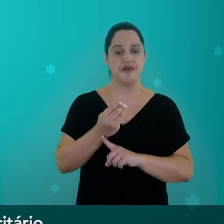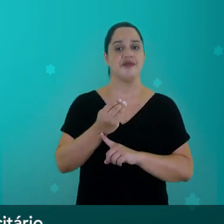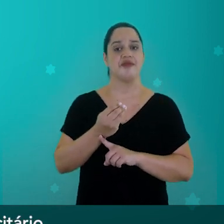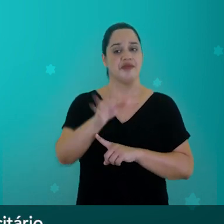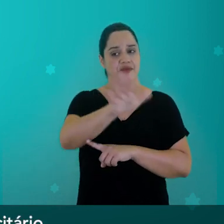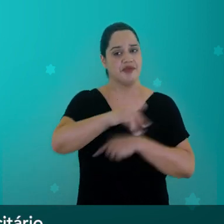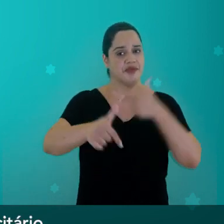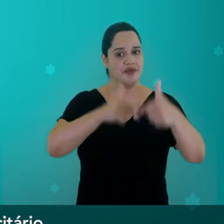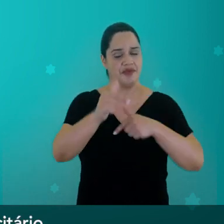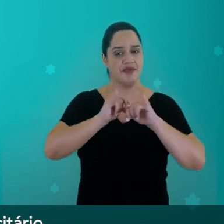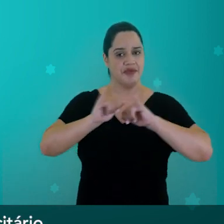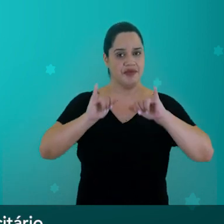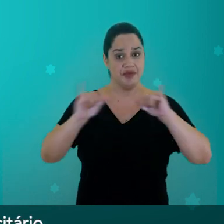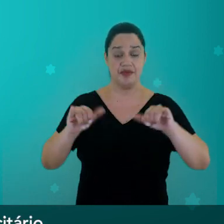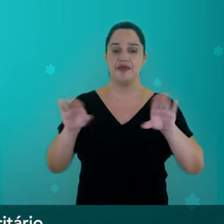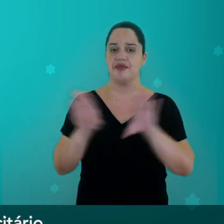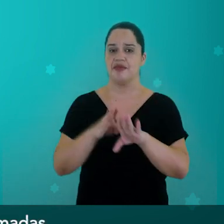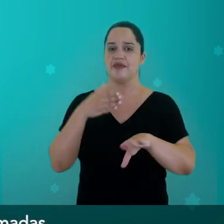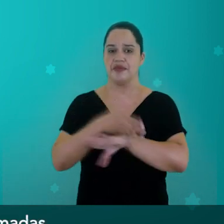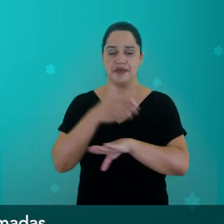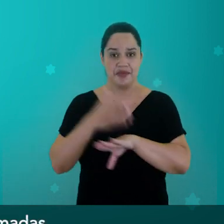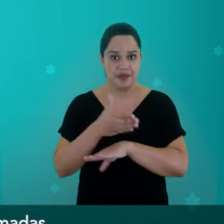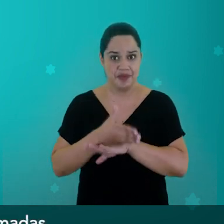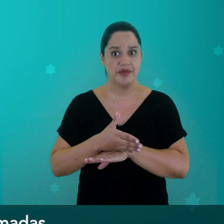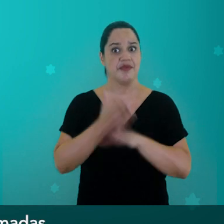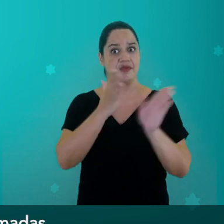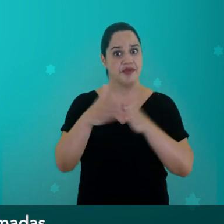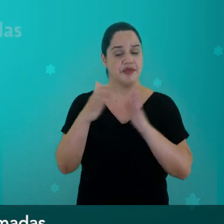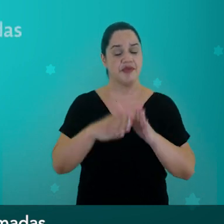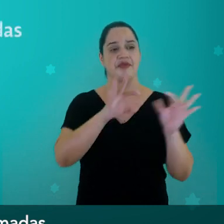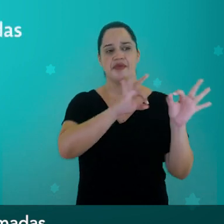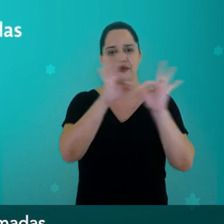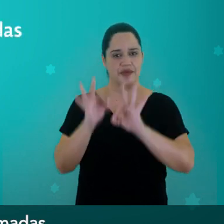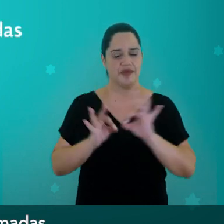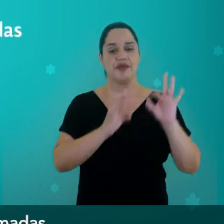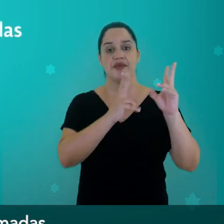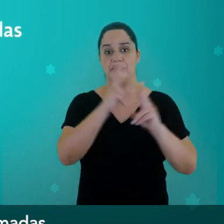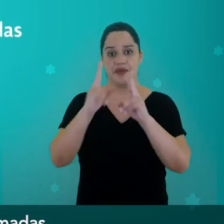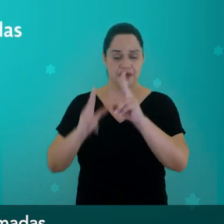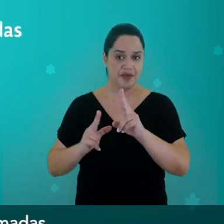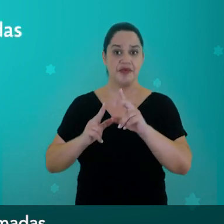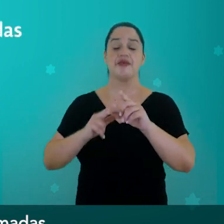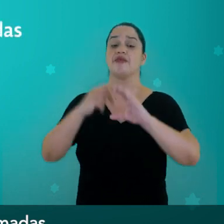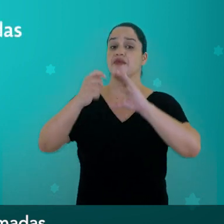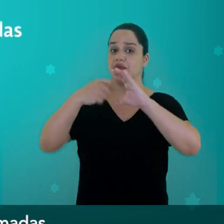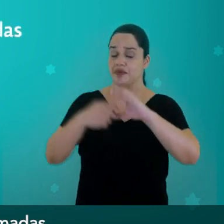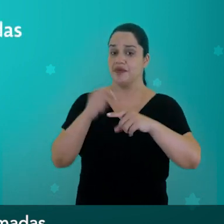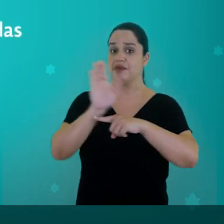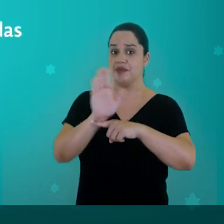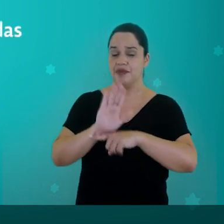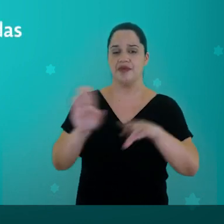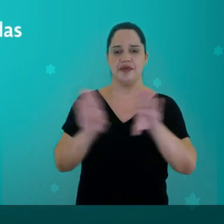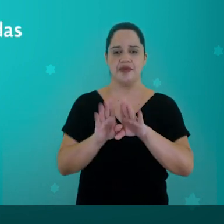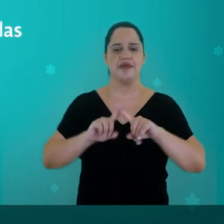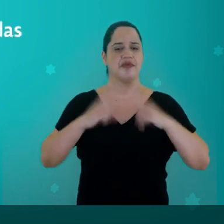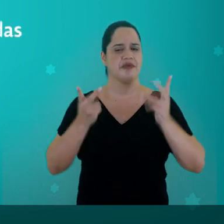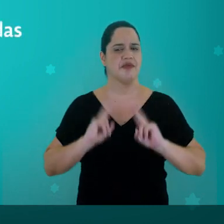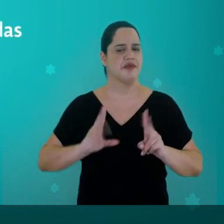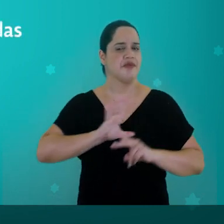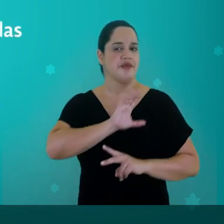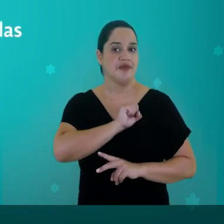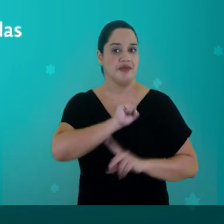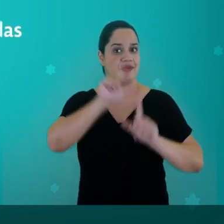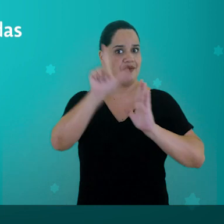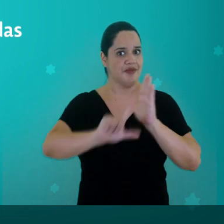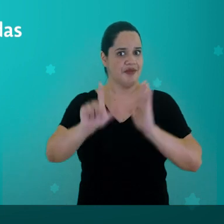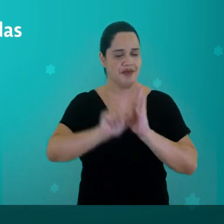diretor de arte no mercado publicitário e participou da produção de filmes e séries animadas, mas sempre amou